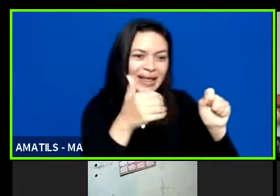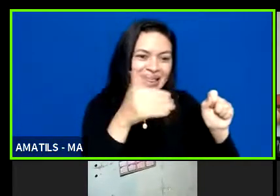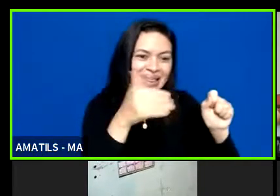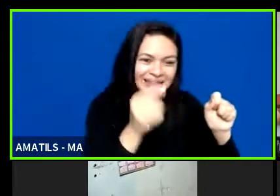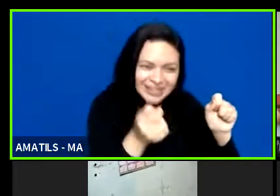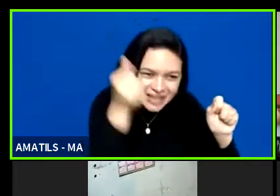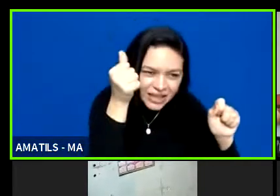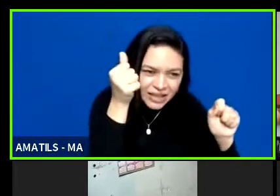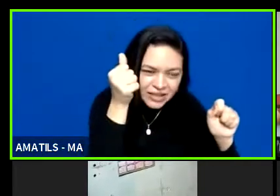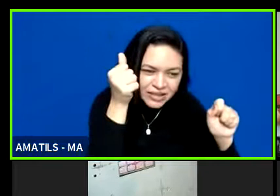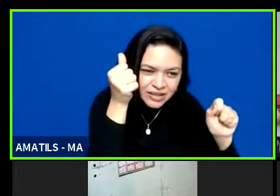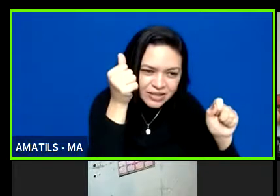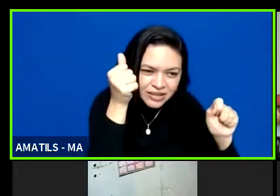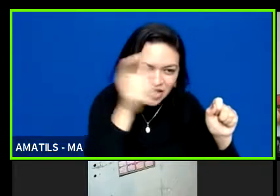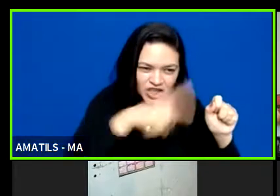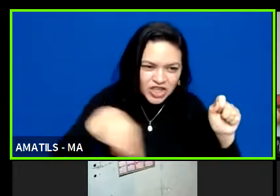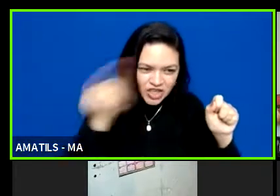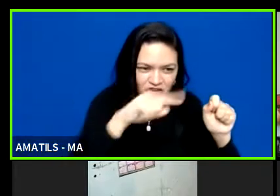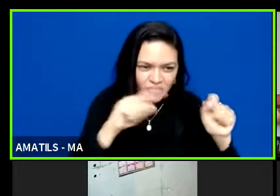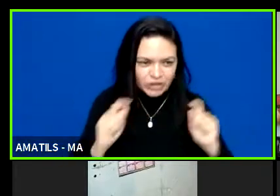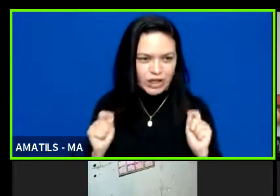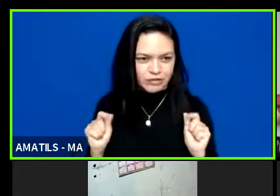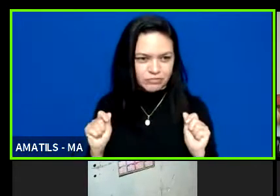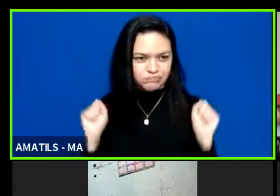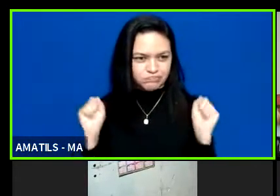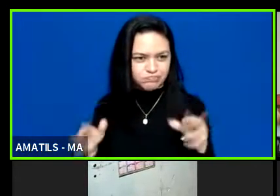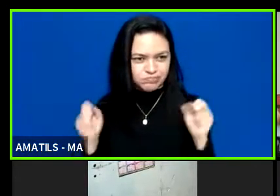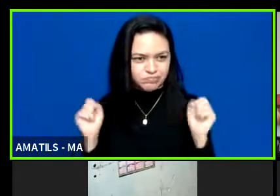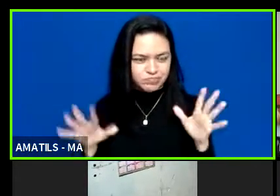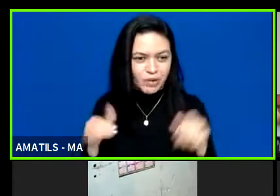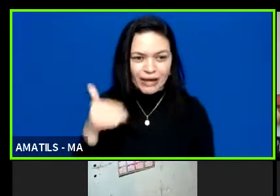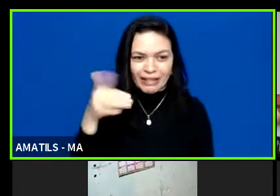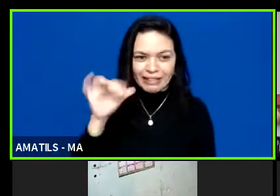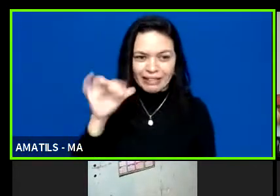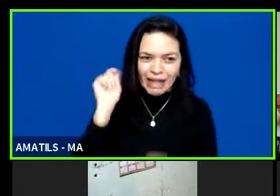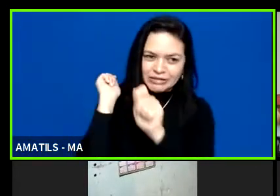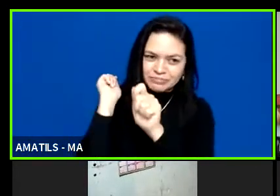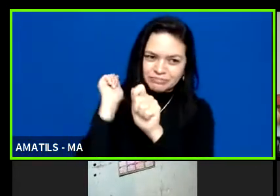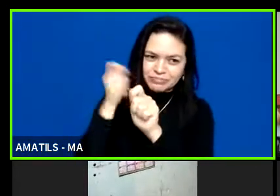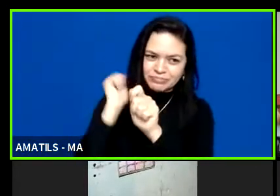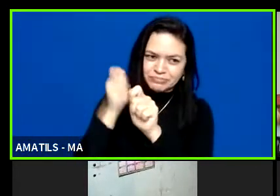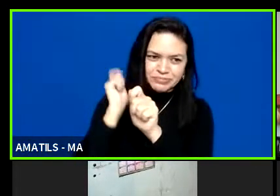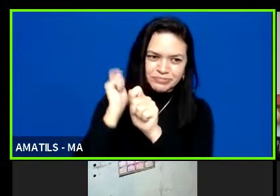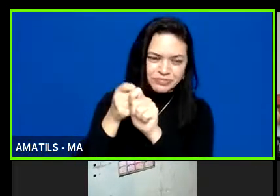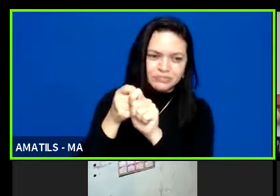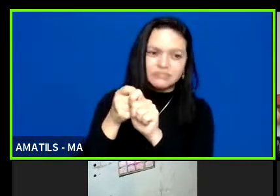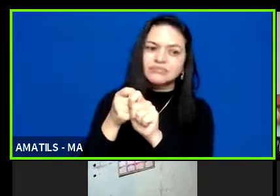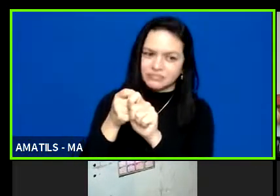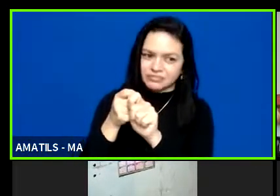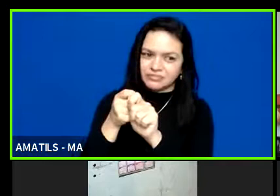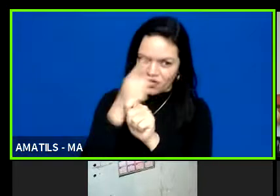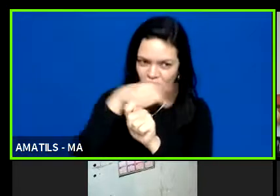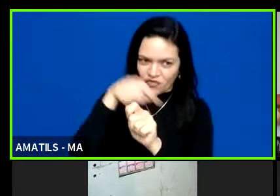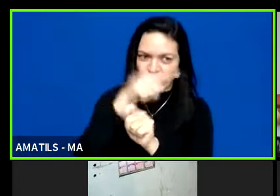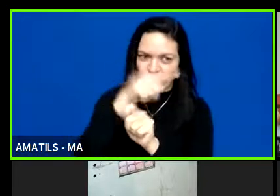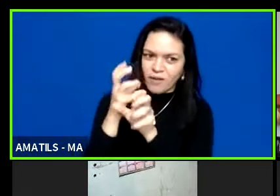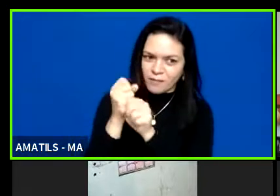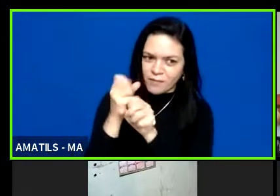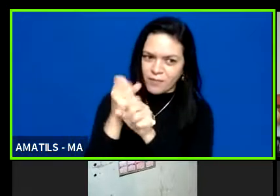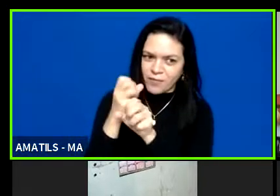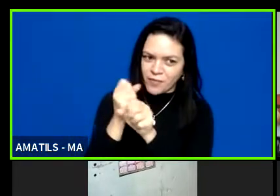e vocês gastaram lá 10 pregos então tem que foi previsto que seria o gasto 10